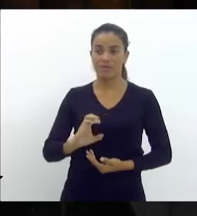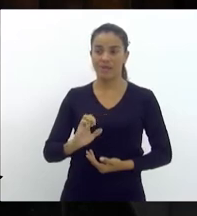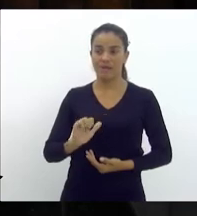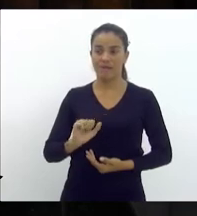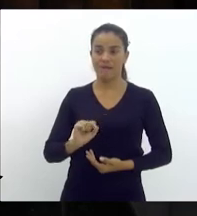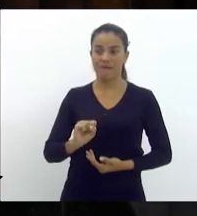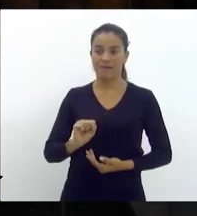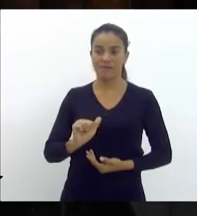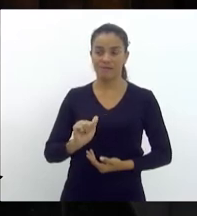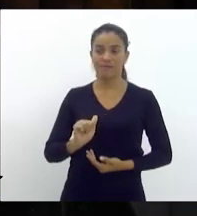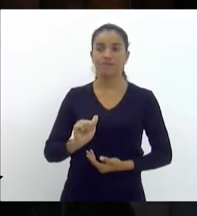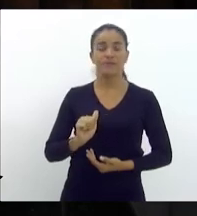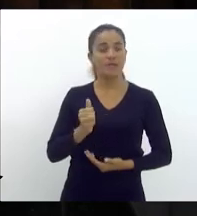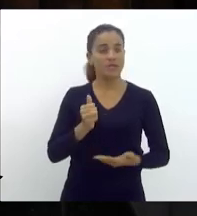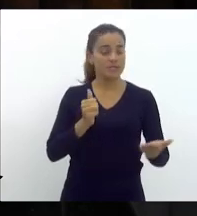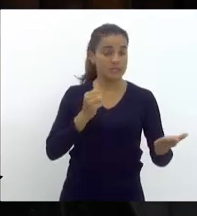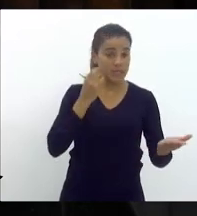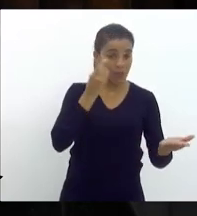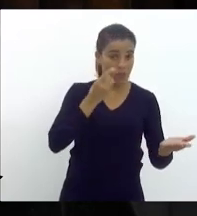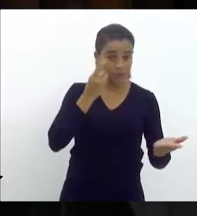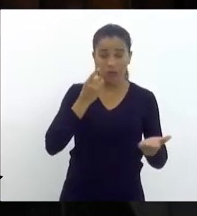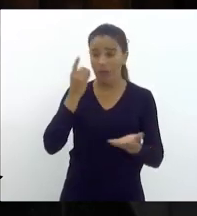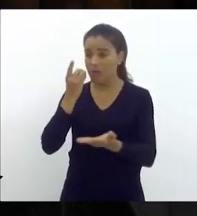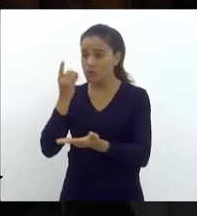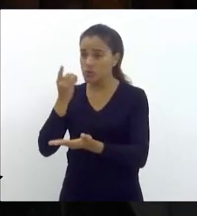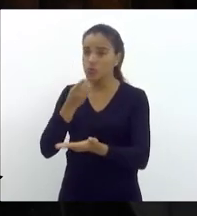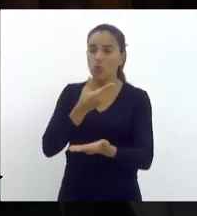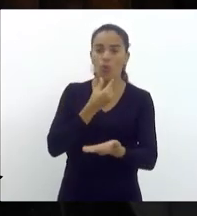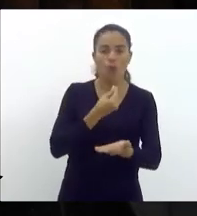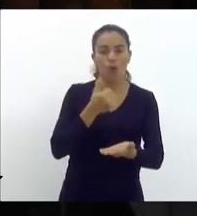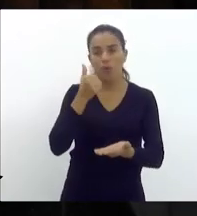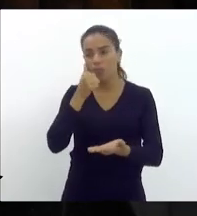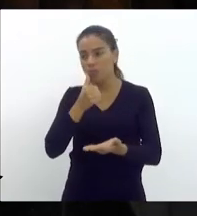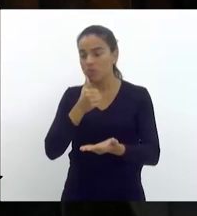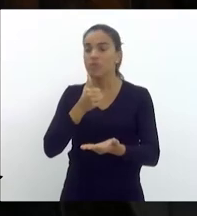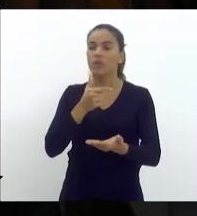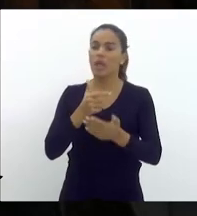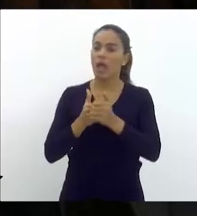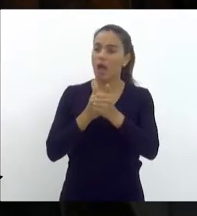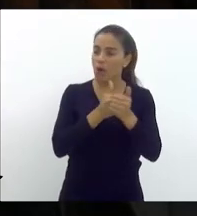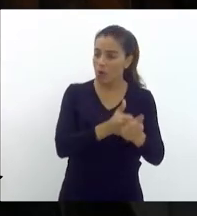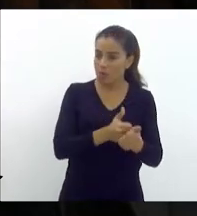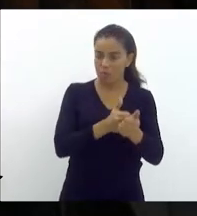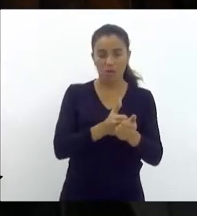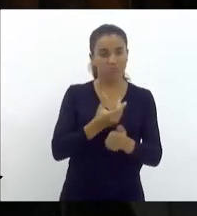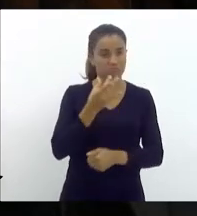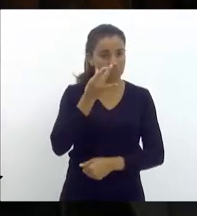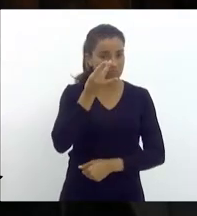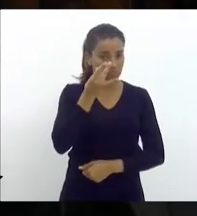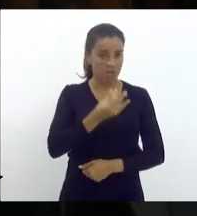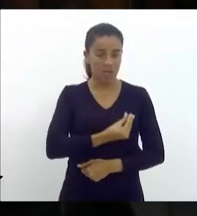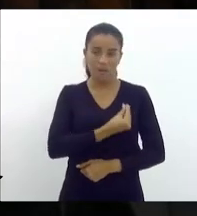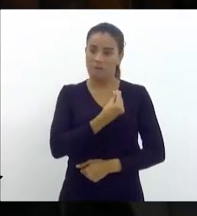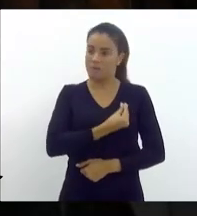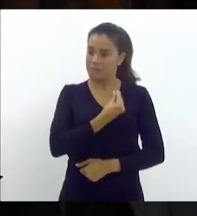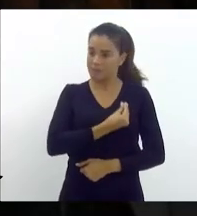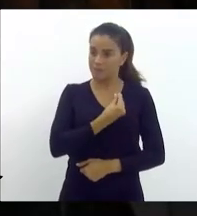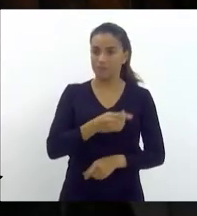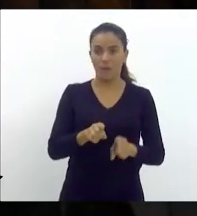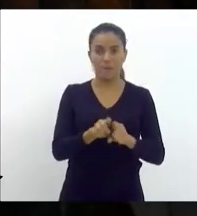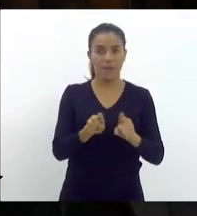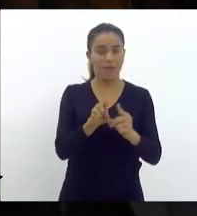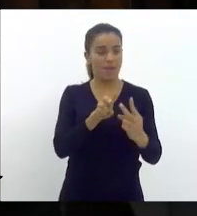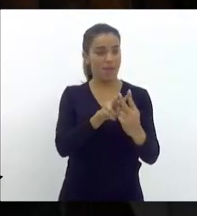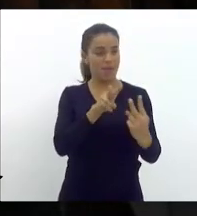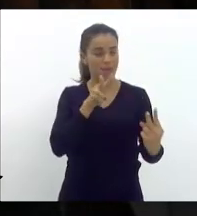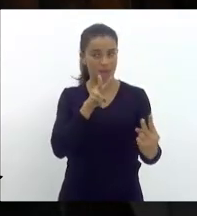deputados que nos acompanham presencialmente de forma remota,